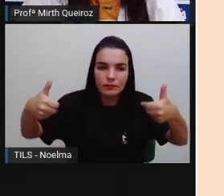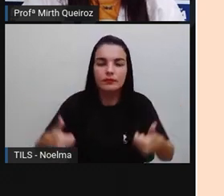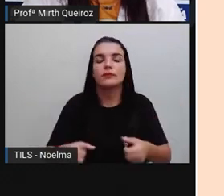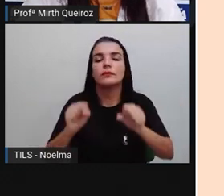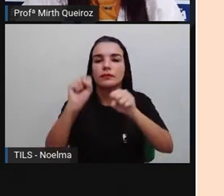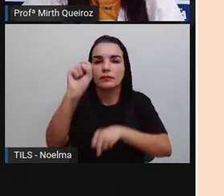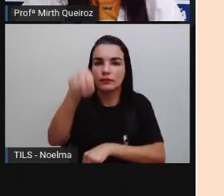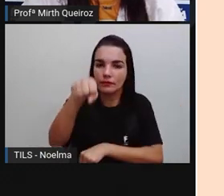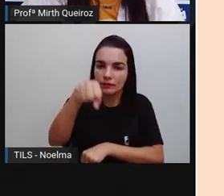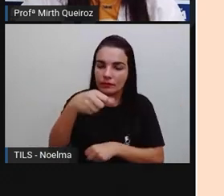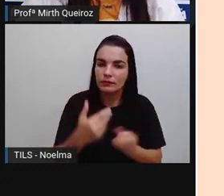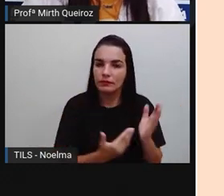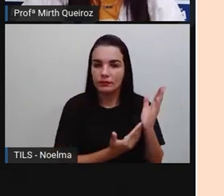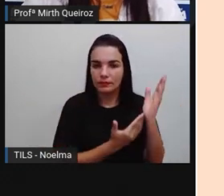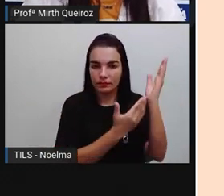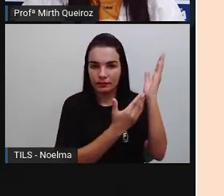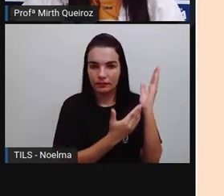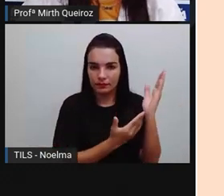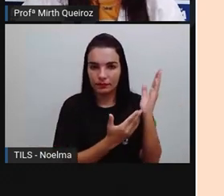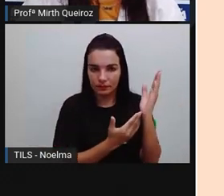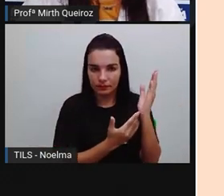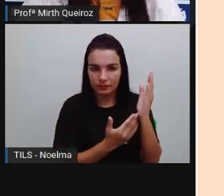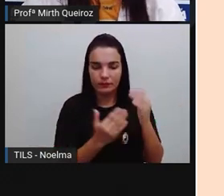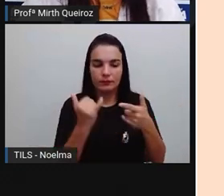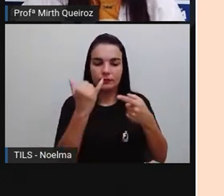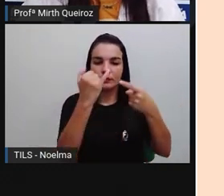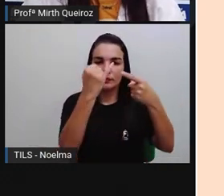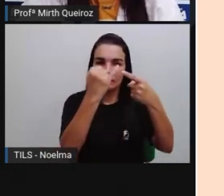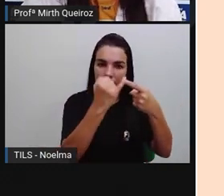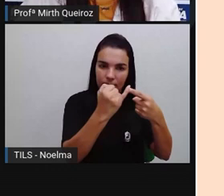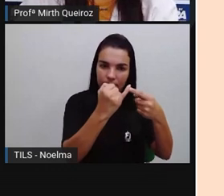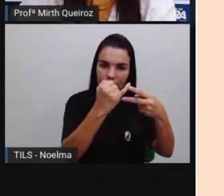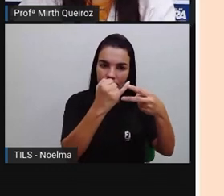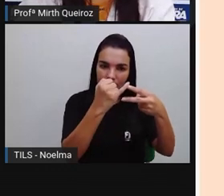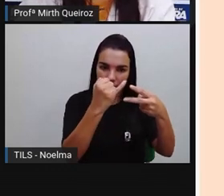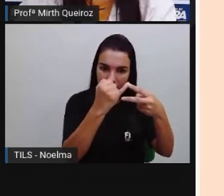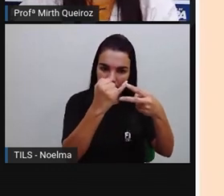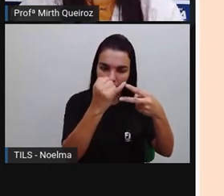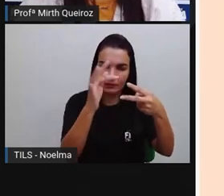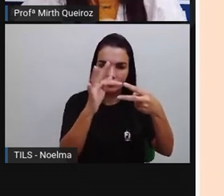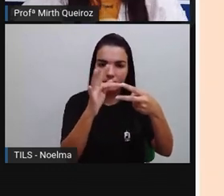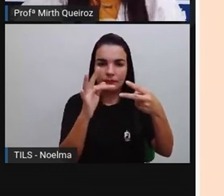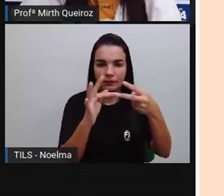figura geométrica, essa figura plana, como um polígono também.